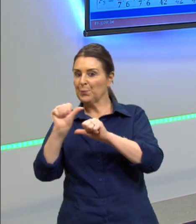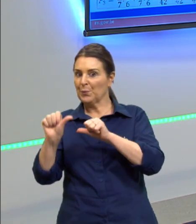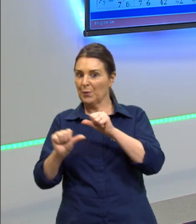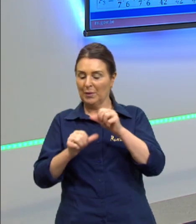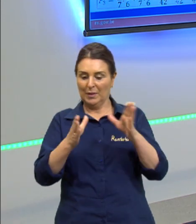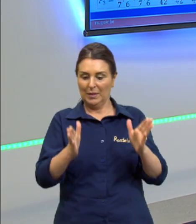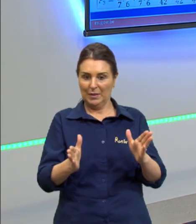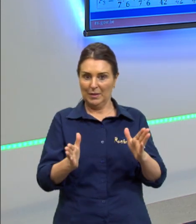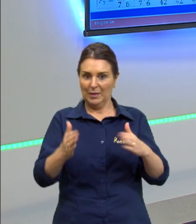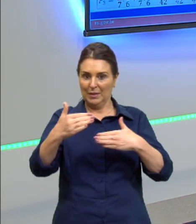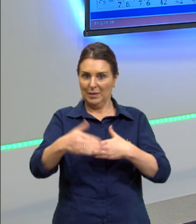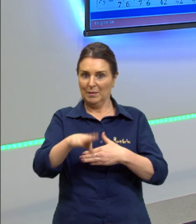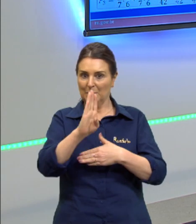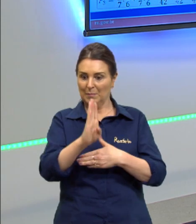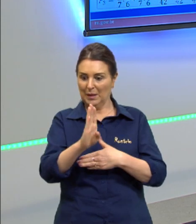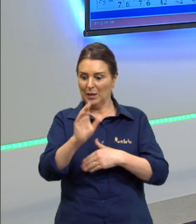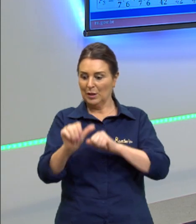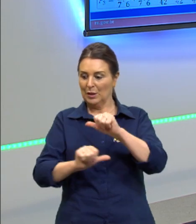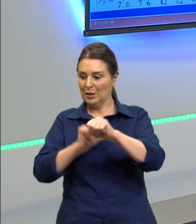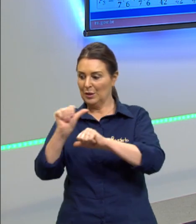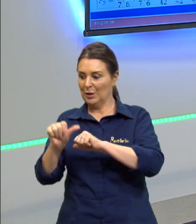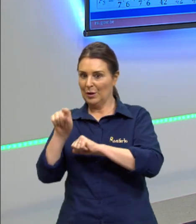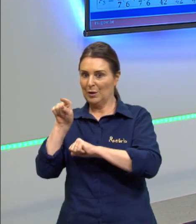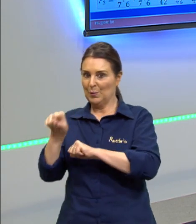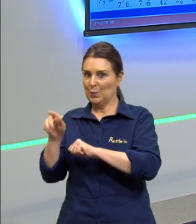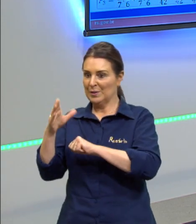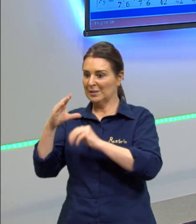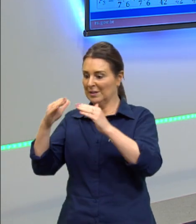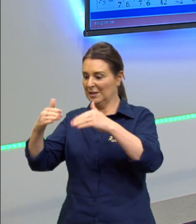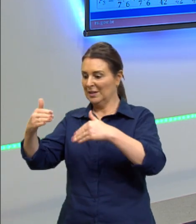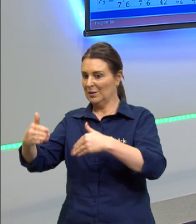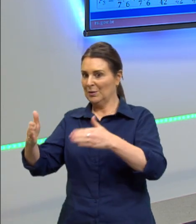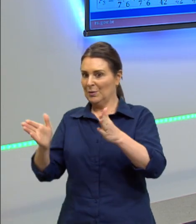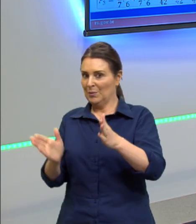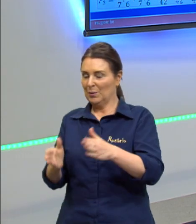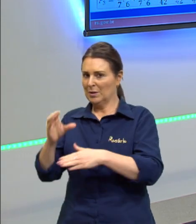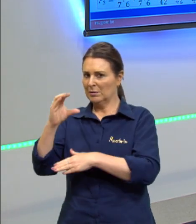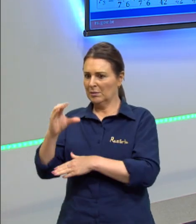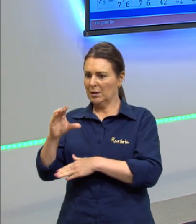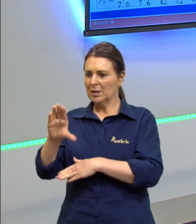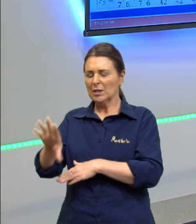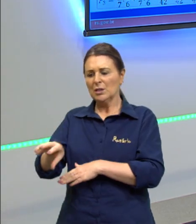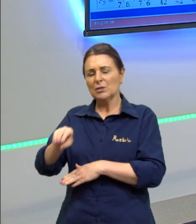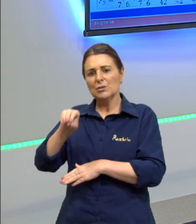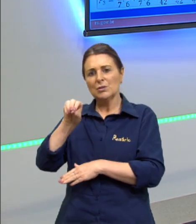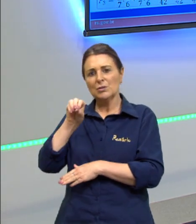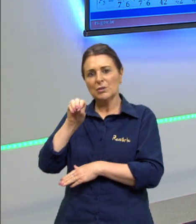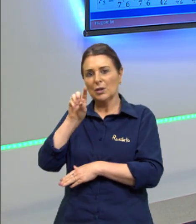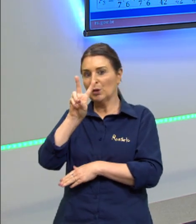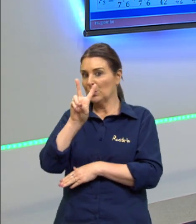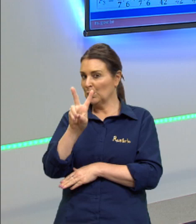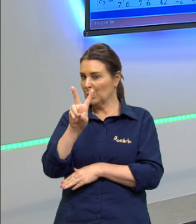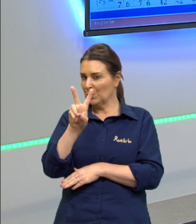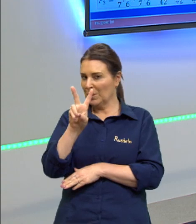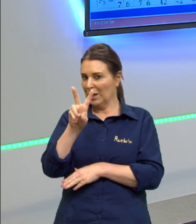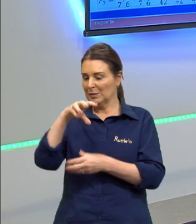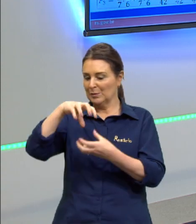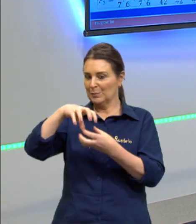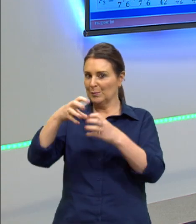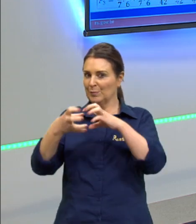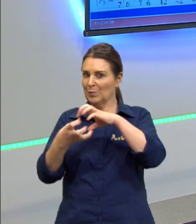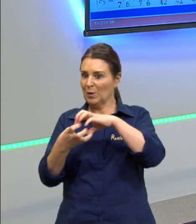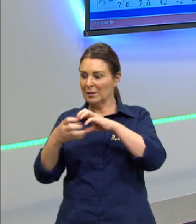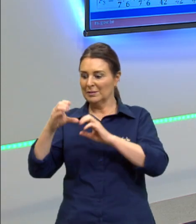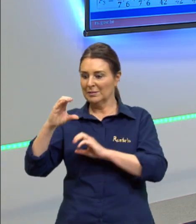urna D para a urna C e após isso retirar aleatoriamente duas bolas da urna C